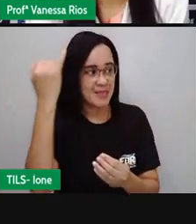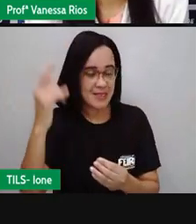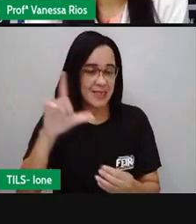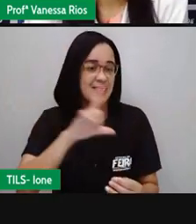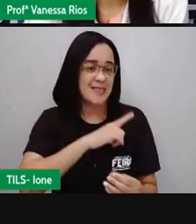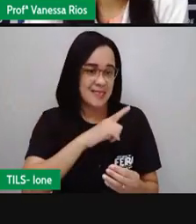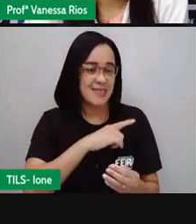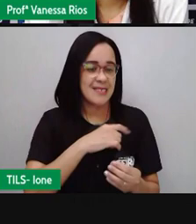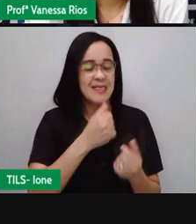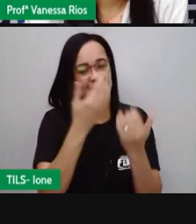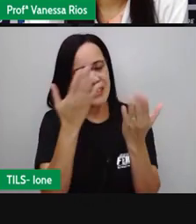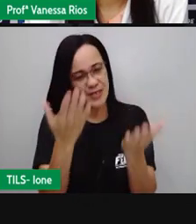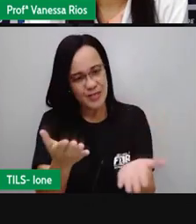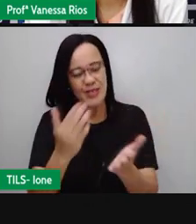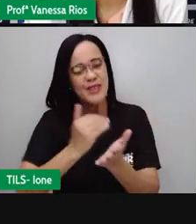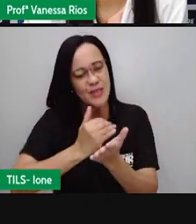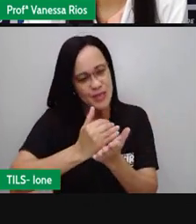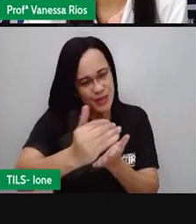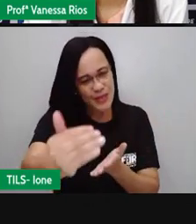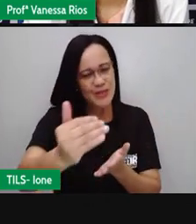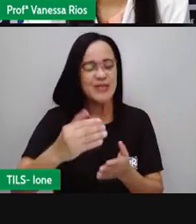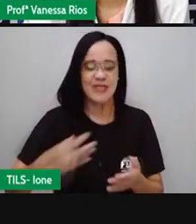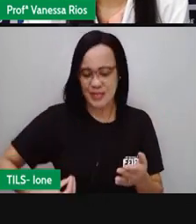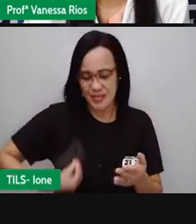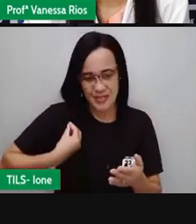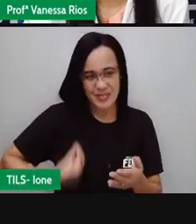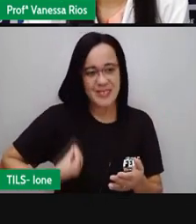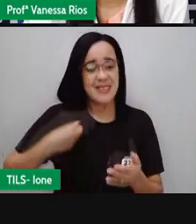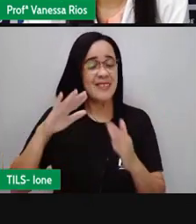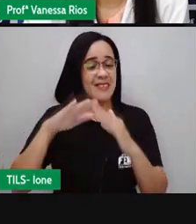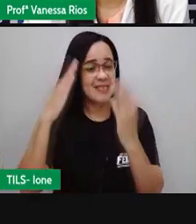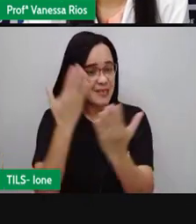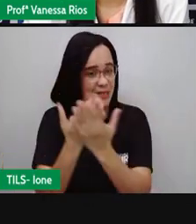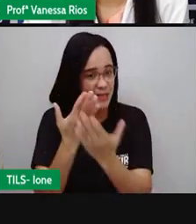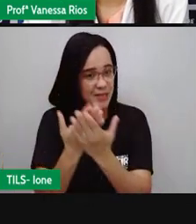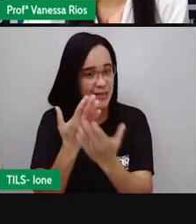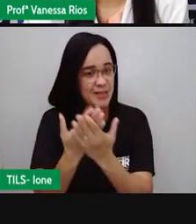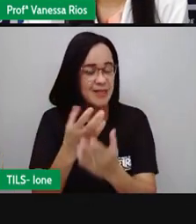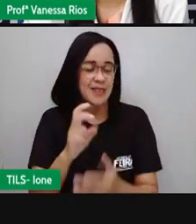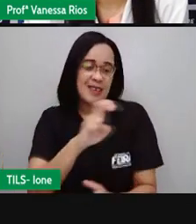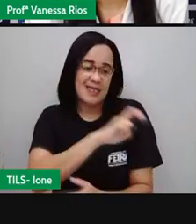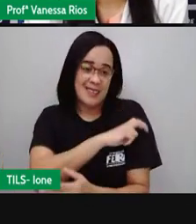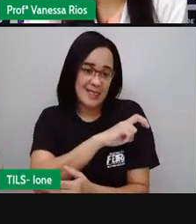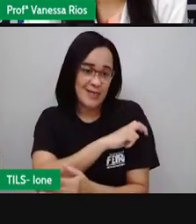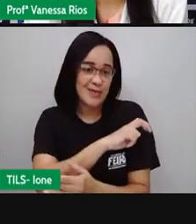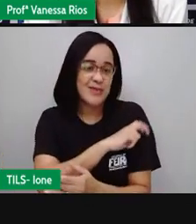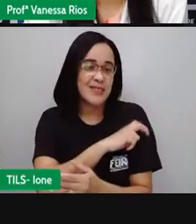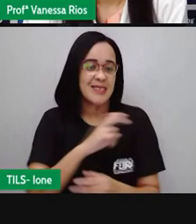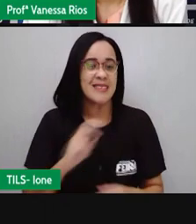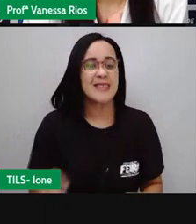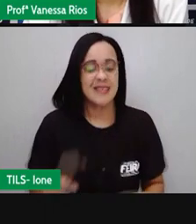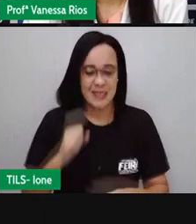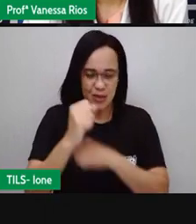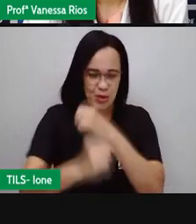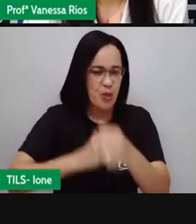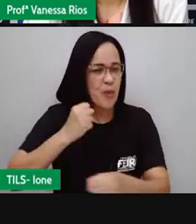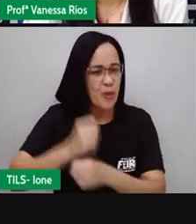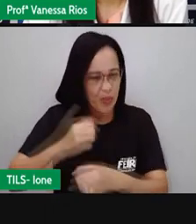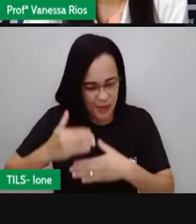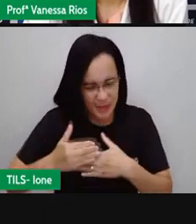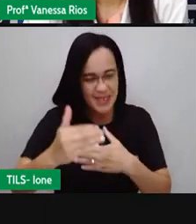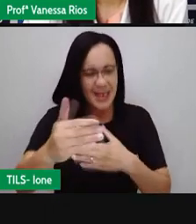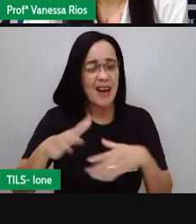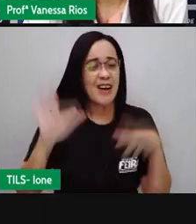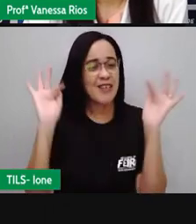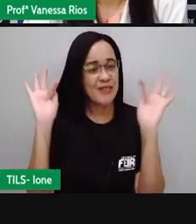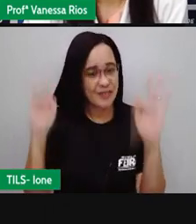siga aí com a sua vida né de escola com o seu quinto ano conclua aí o seu ano letivo daí de casa